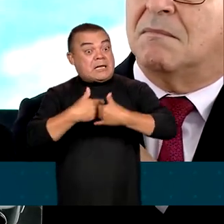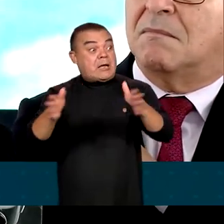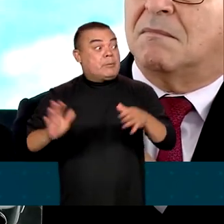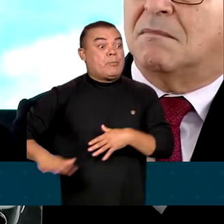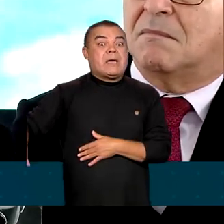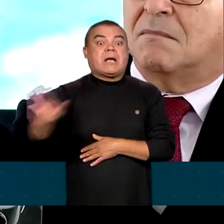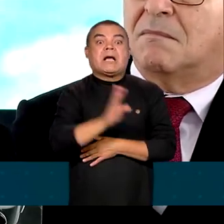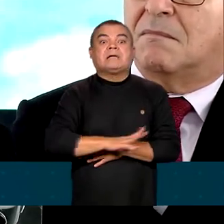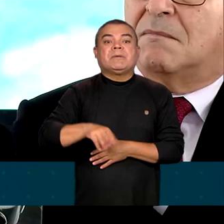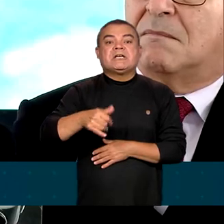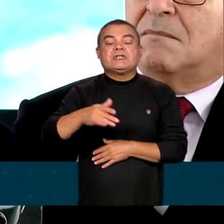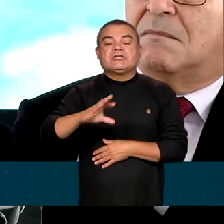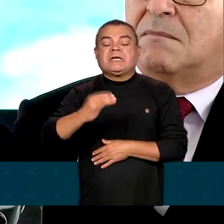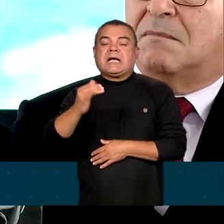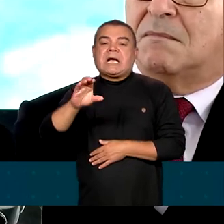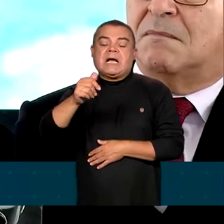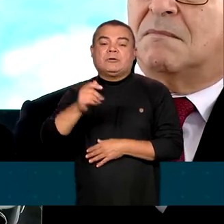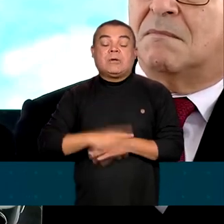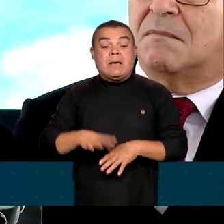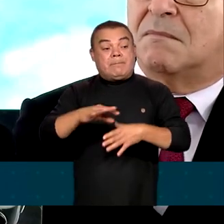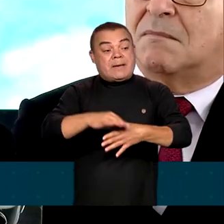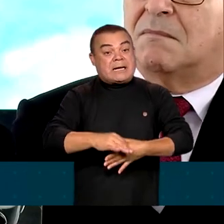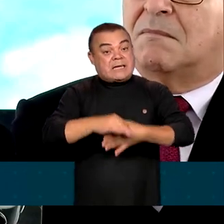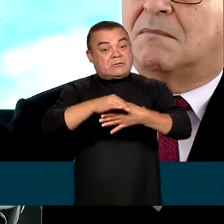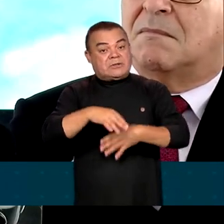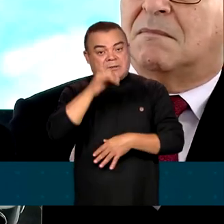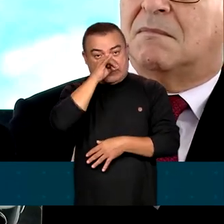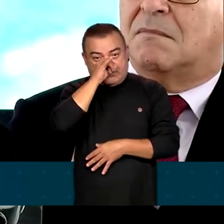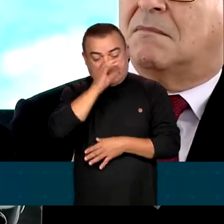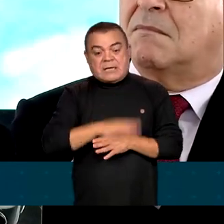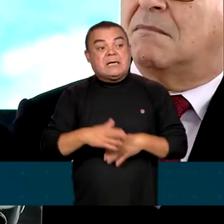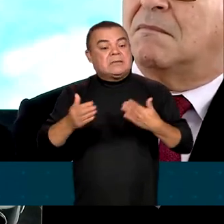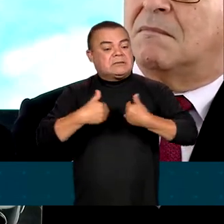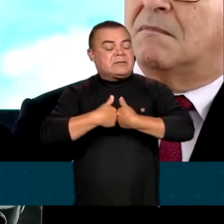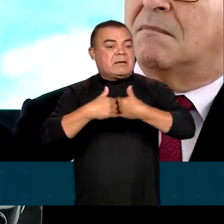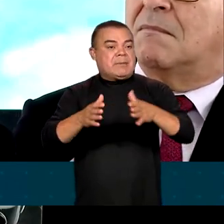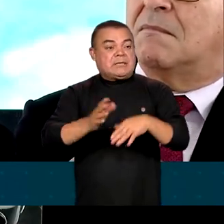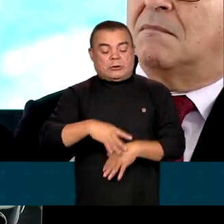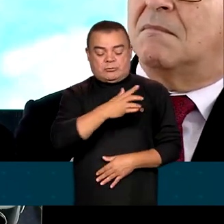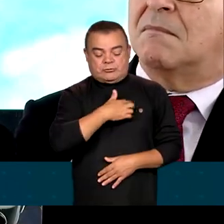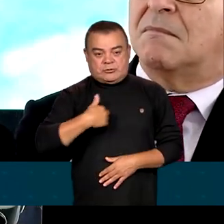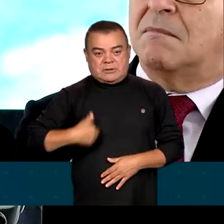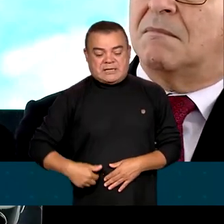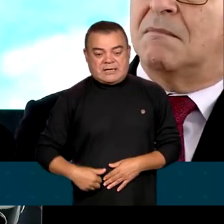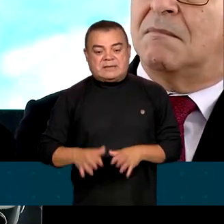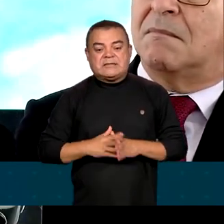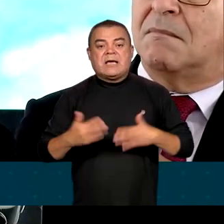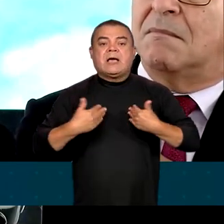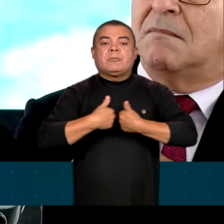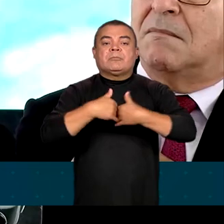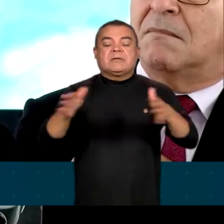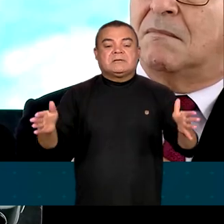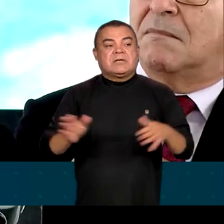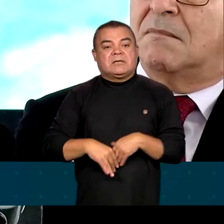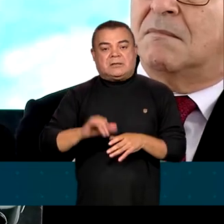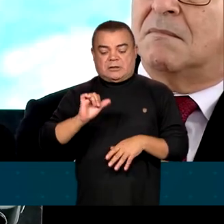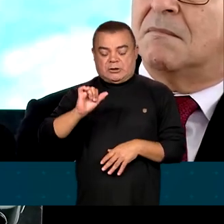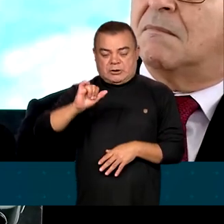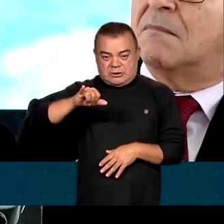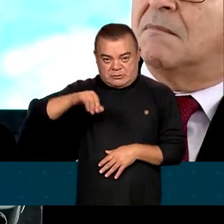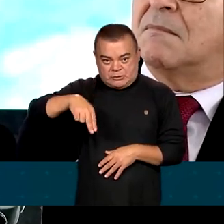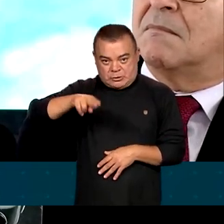bovina e para a carne suína. Retomamos a abertura do mercado chinês, abrimos o mercado da Indonésia,